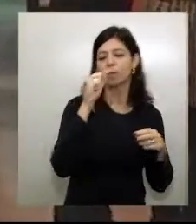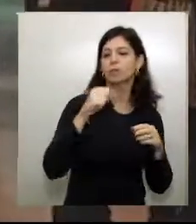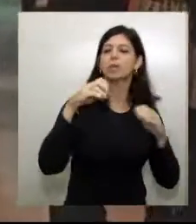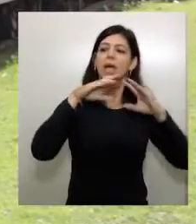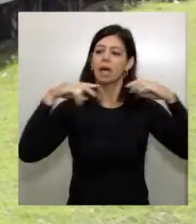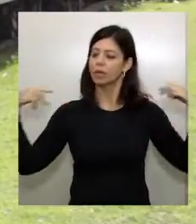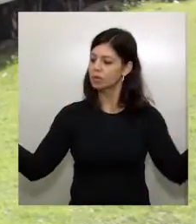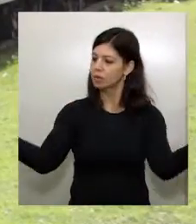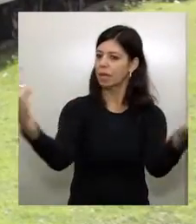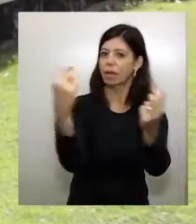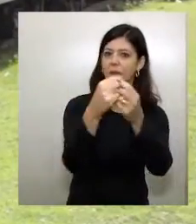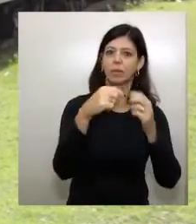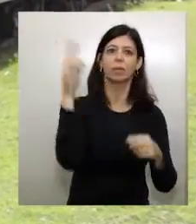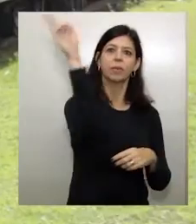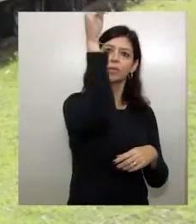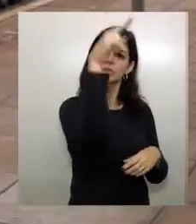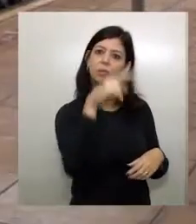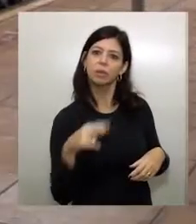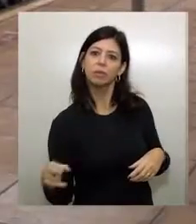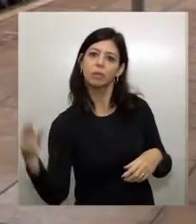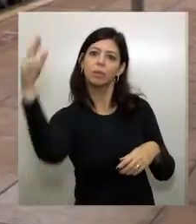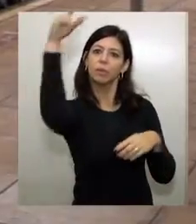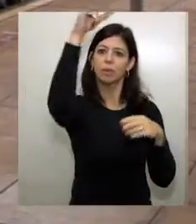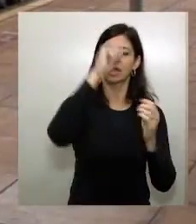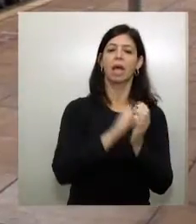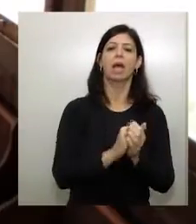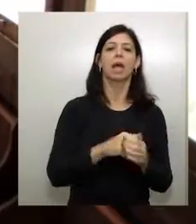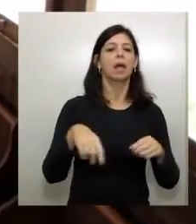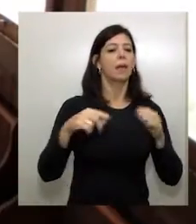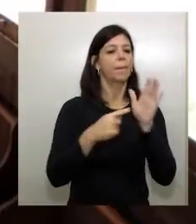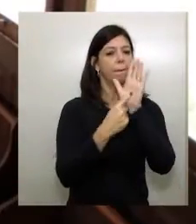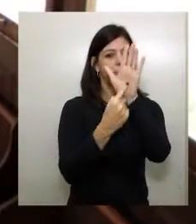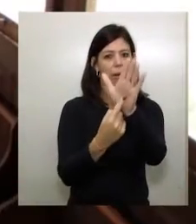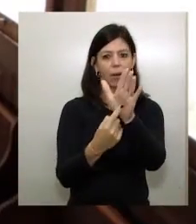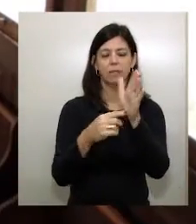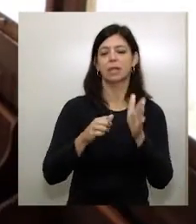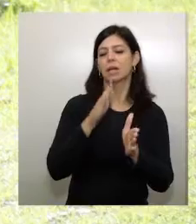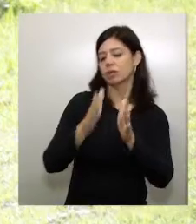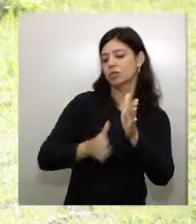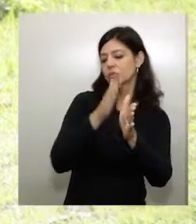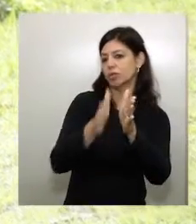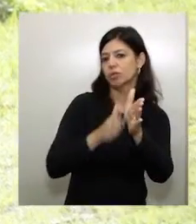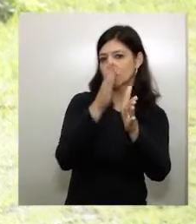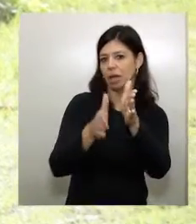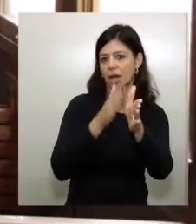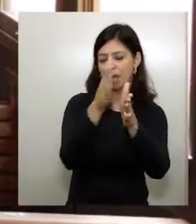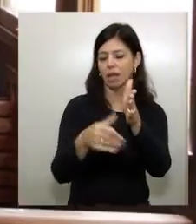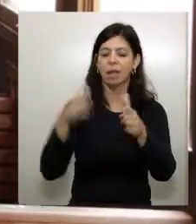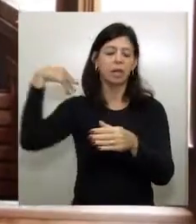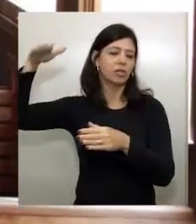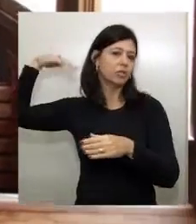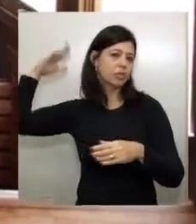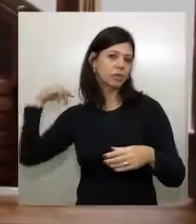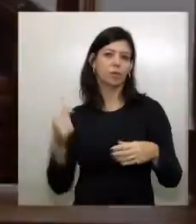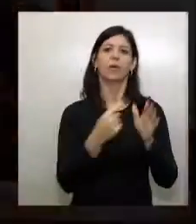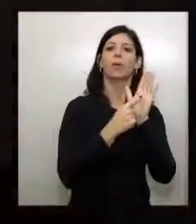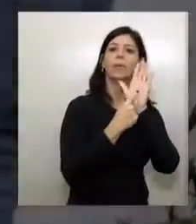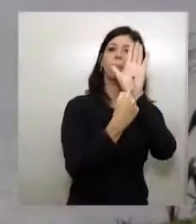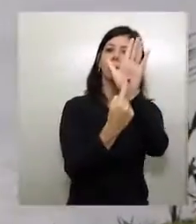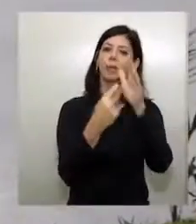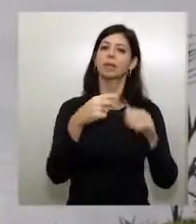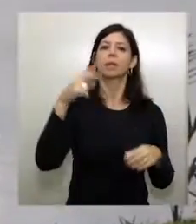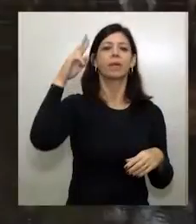e gratuitas e uma pequena amostra da Era de Ouro do transporte ferroviário convidam a uma viagem no tempo.